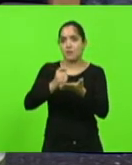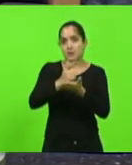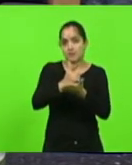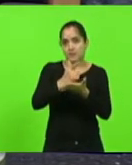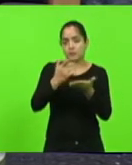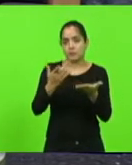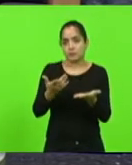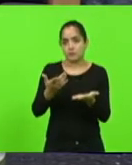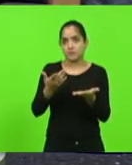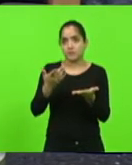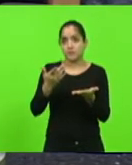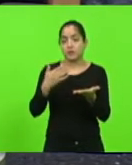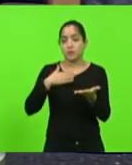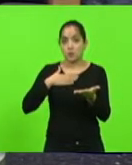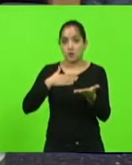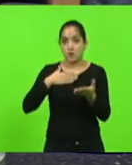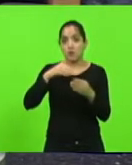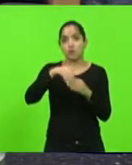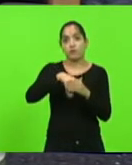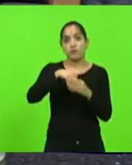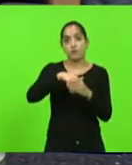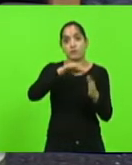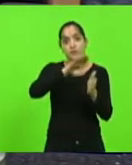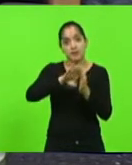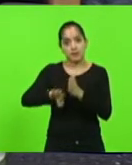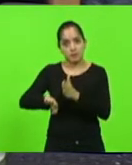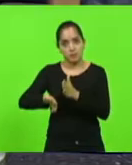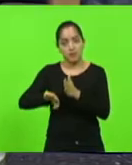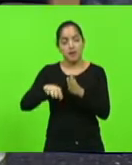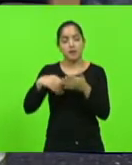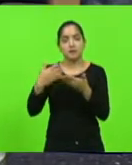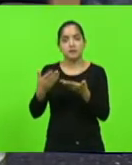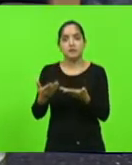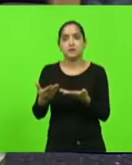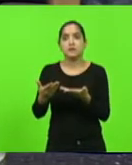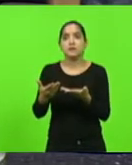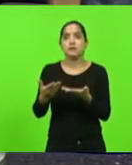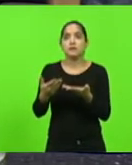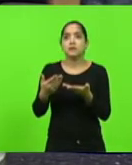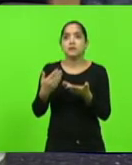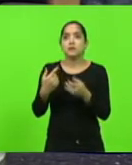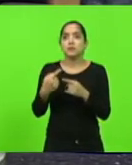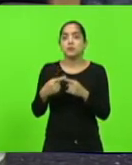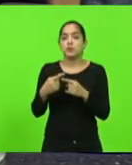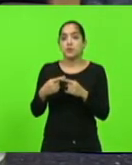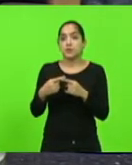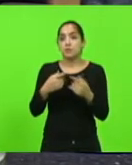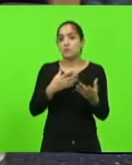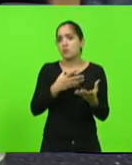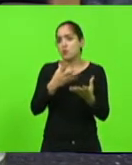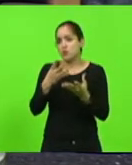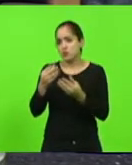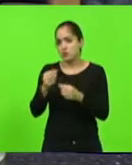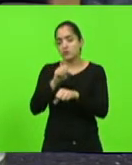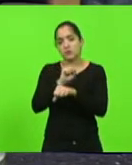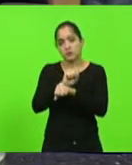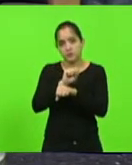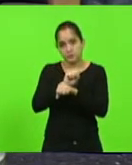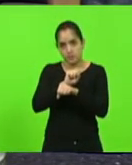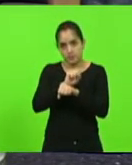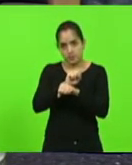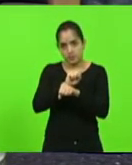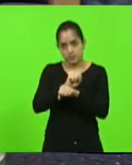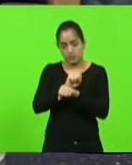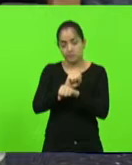entendimento, eu vou votar pela derrubada do veto, uma vez que muitos estavam esperando por esse